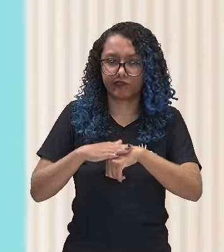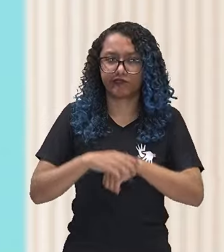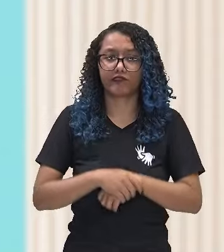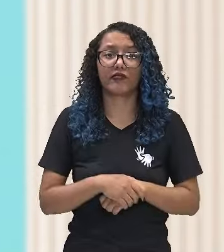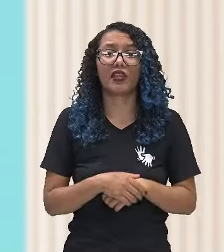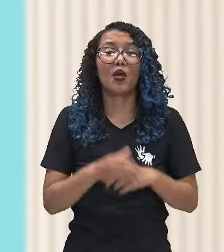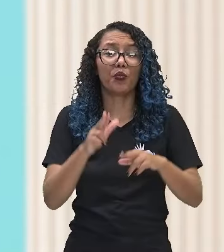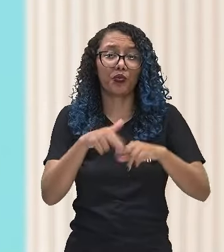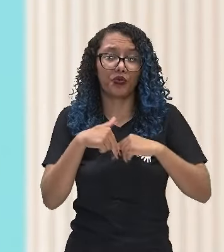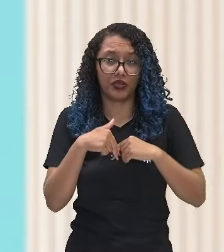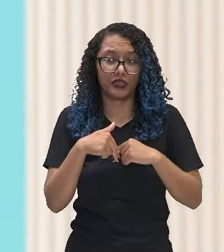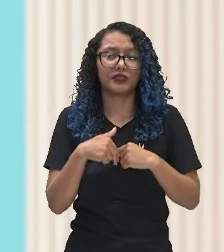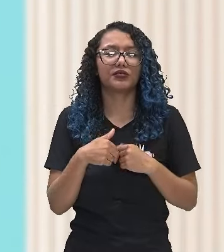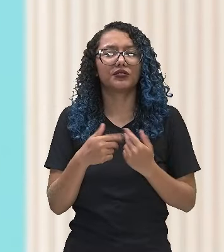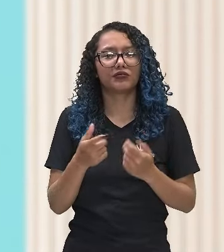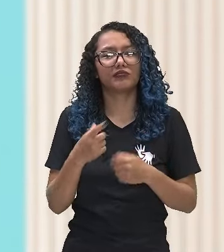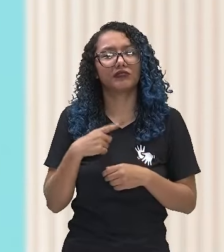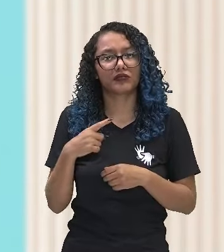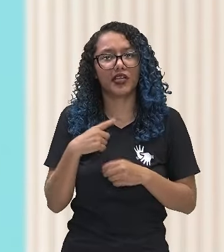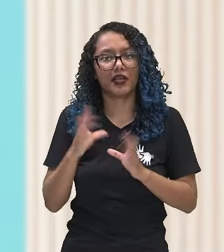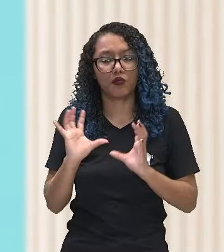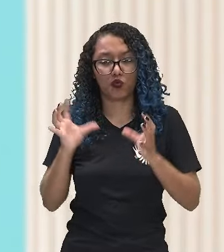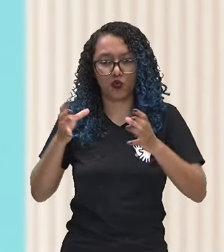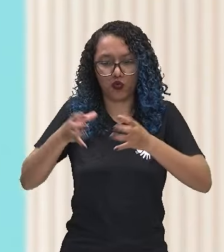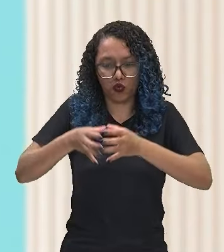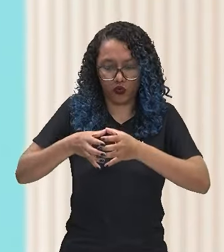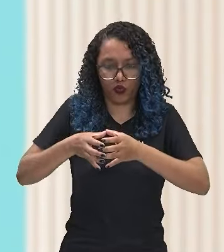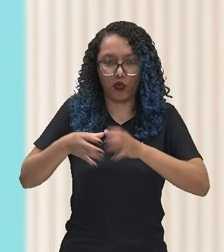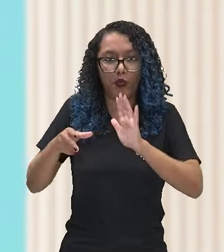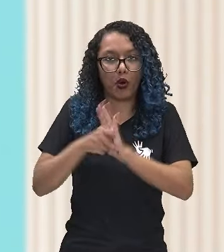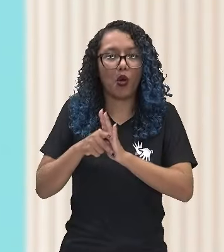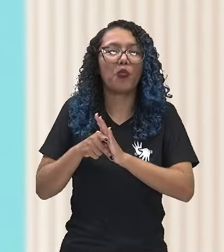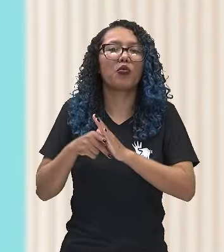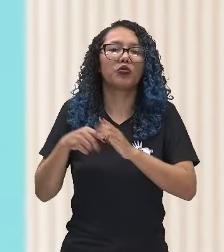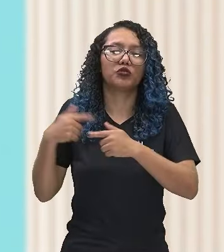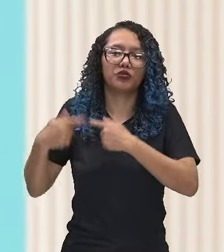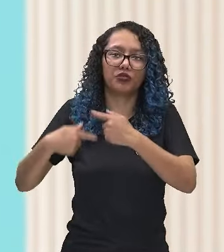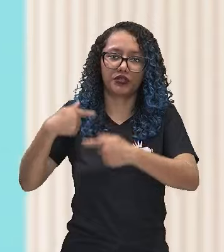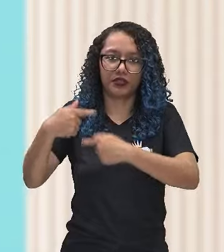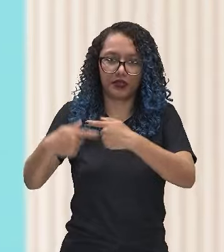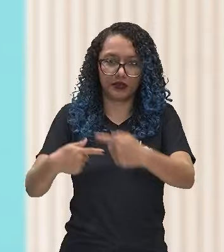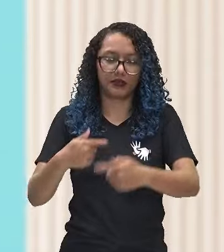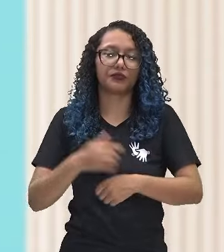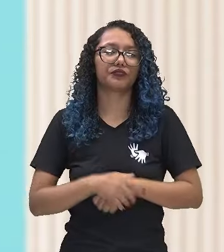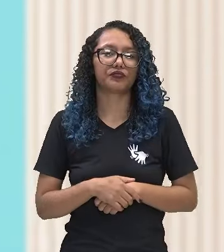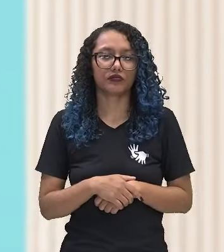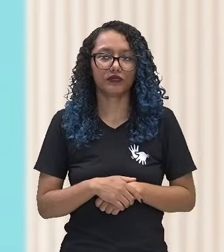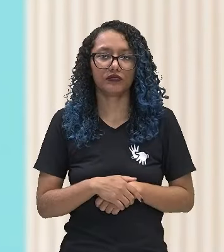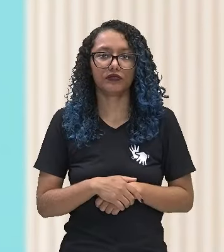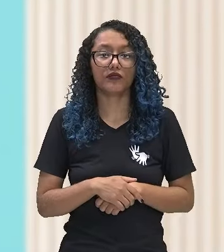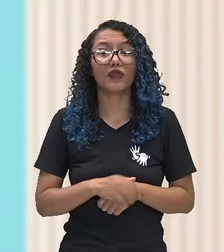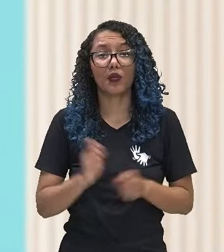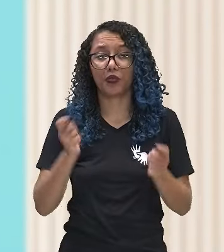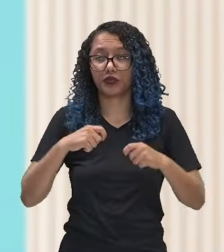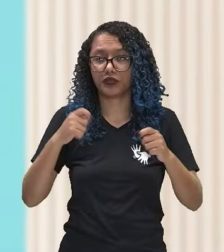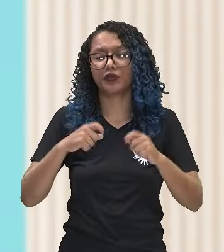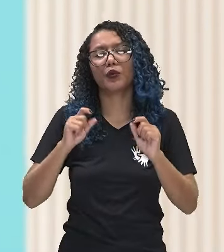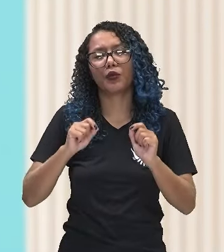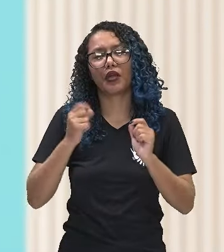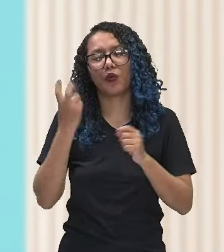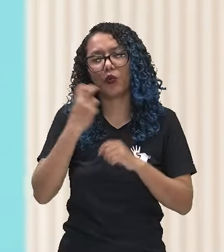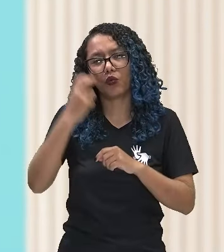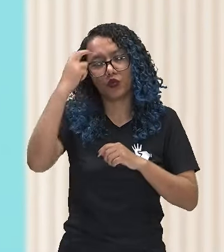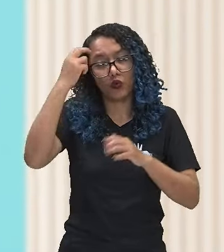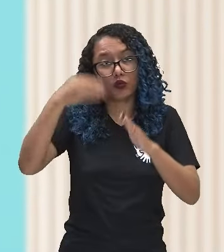consciência geracional. Nessa corrente, é admitida a existência de uma cultura juvenil que se